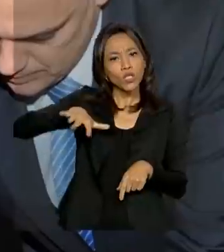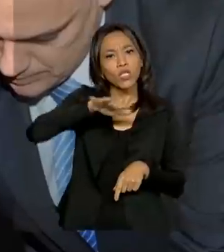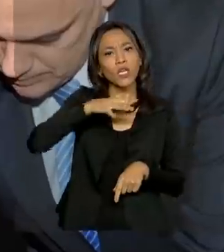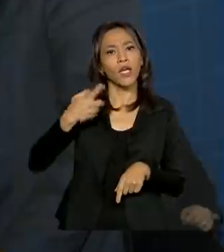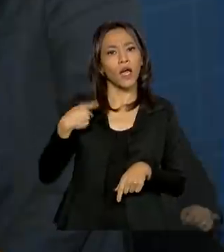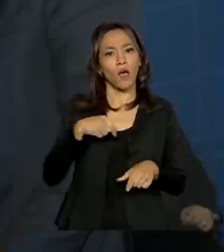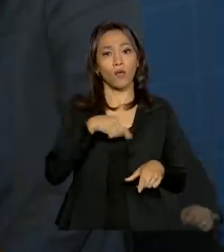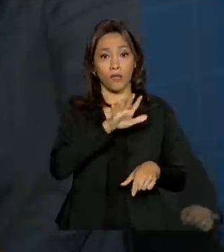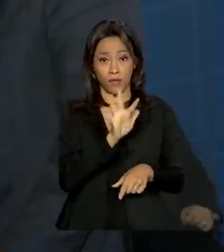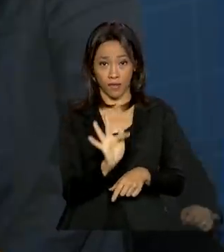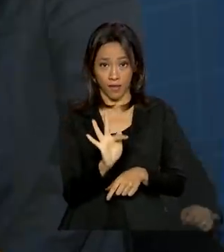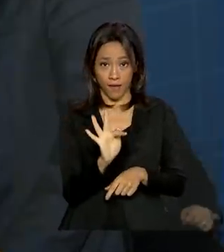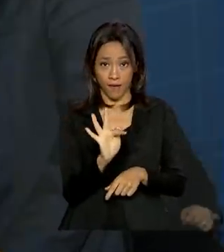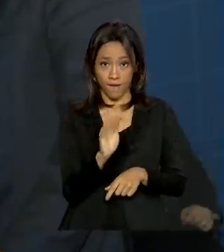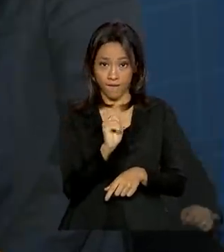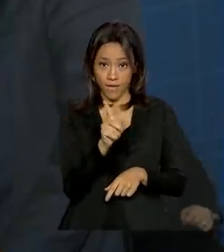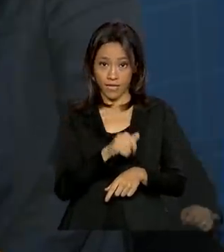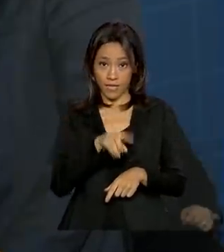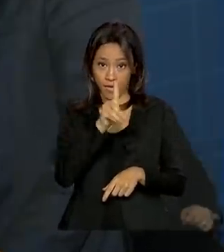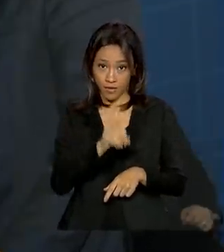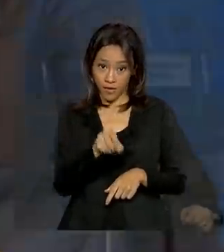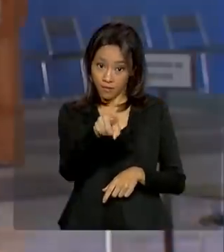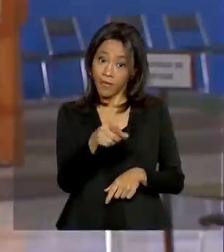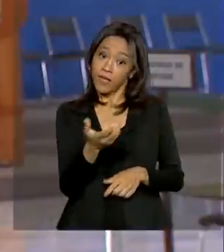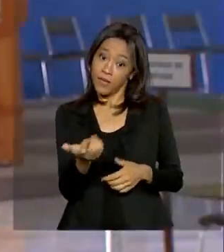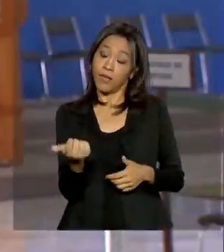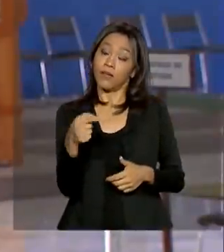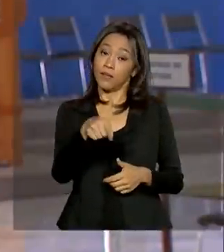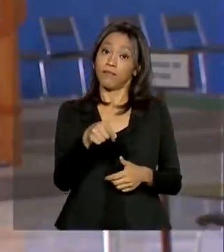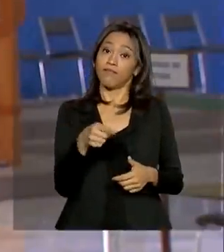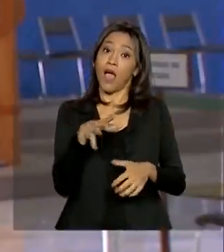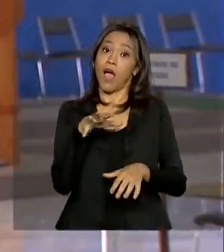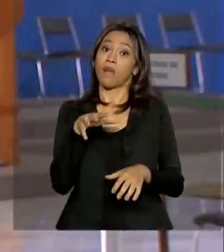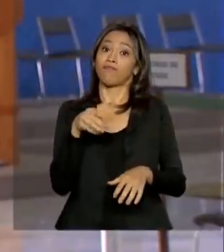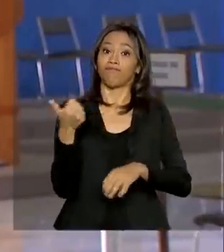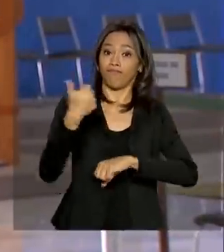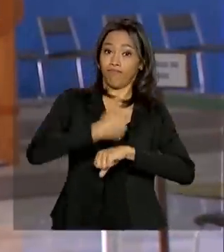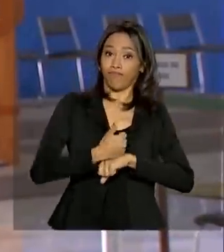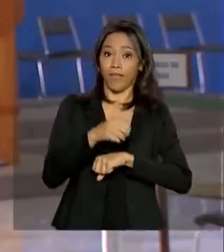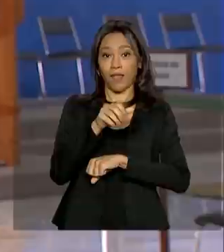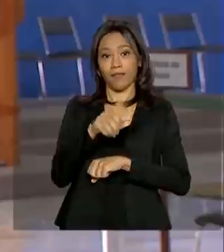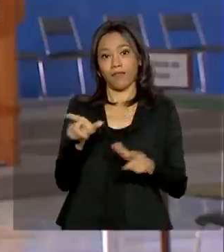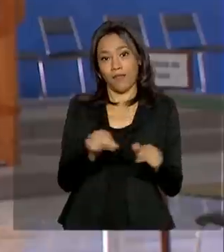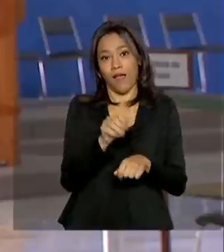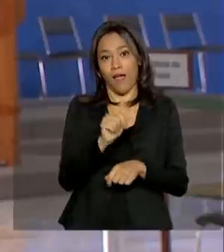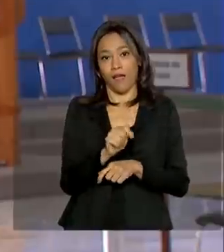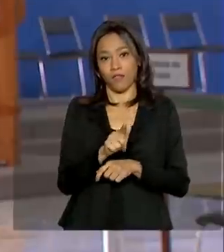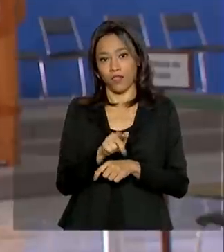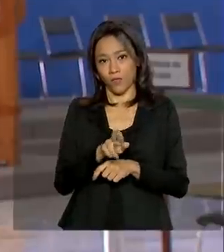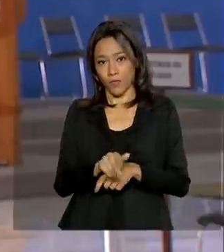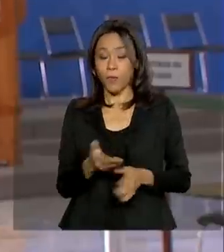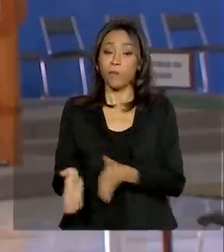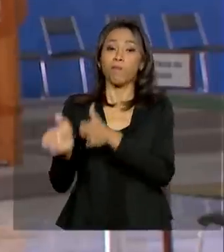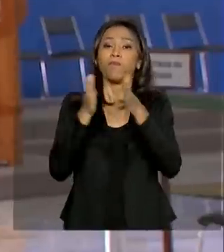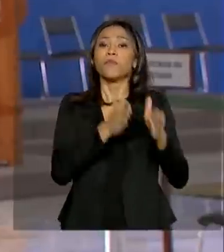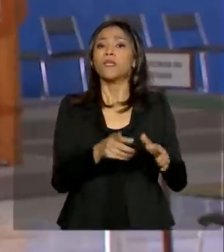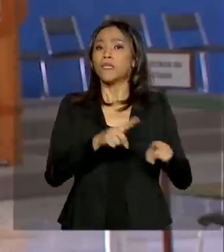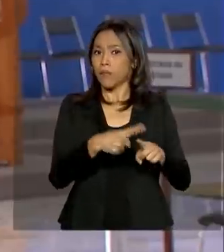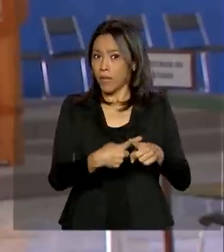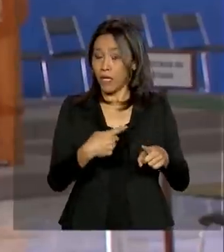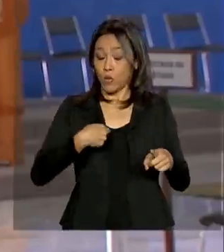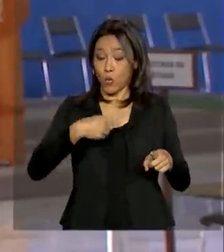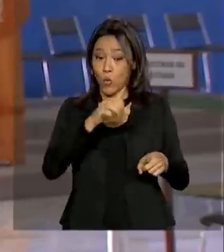Nacional. Ele assume no lugar de André Mendonça a AGU. E olha, hoje mais cedo, o ministro do Supremo Tribunal Federal,